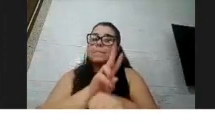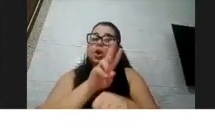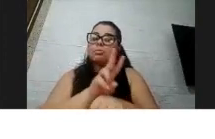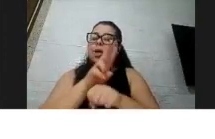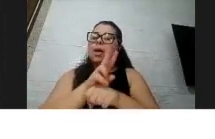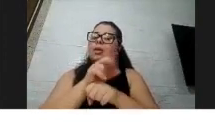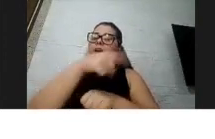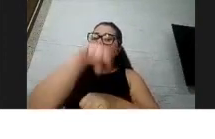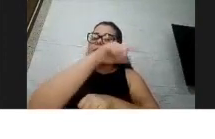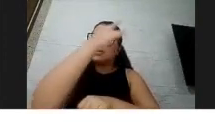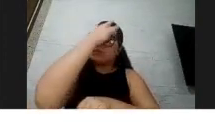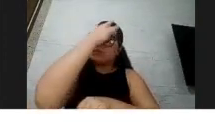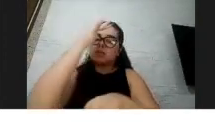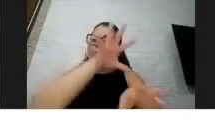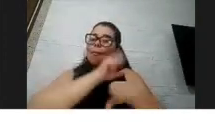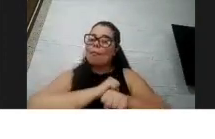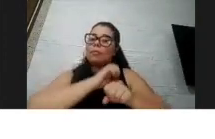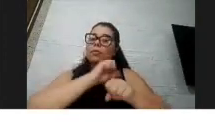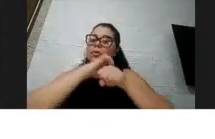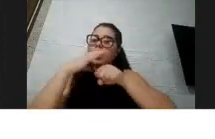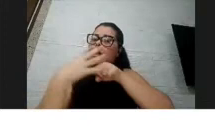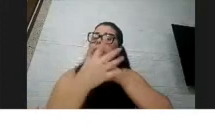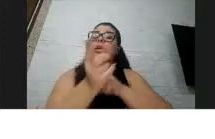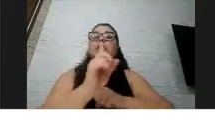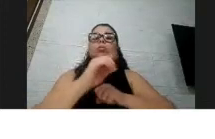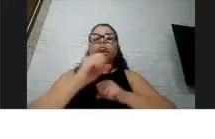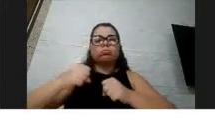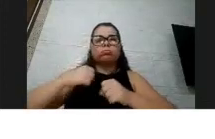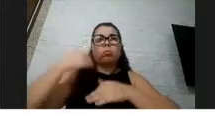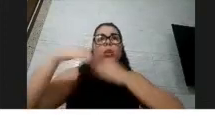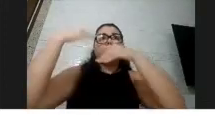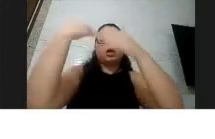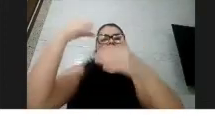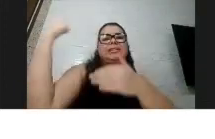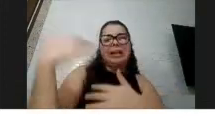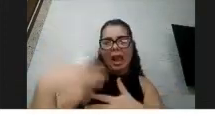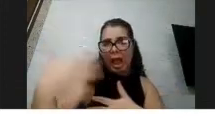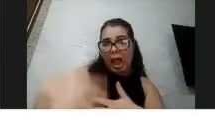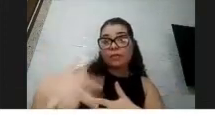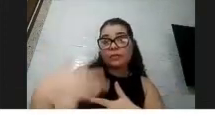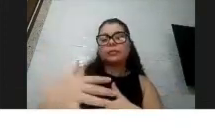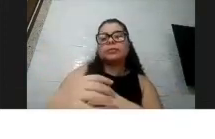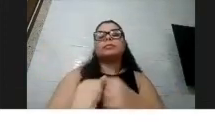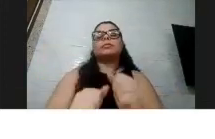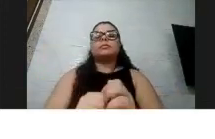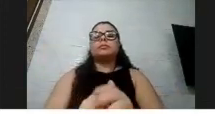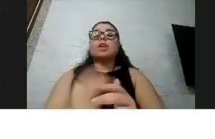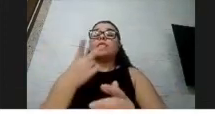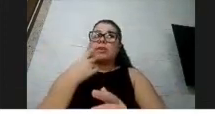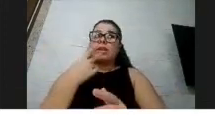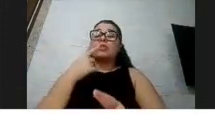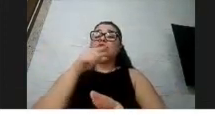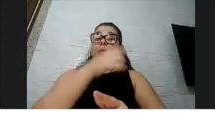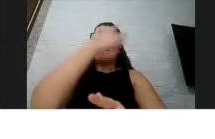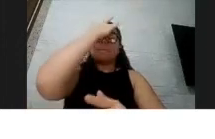que são infectadas pela COVID e não evoluem com quadro grave, pessoas com síndrome de Down que eu estou me referindo, tá